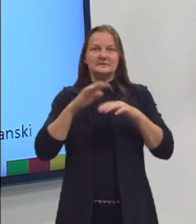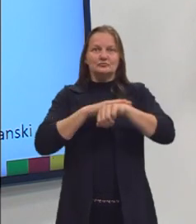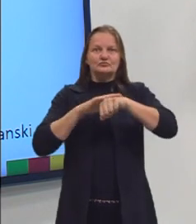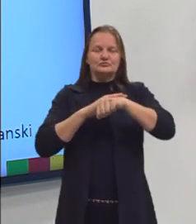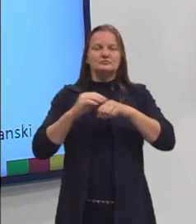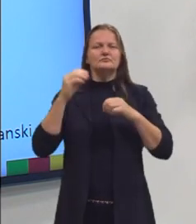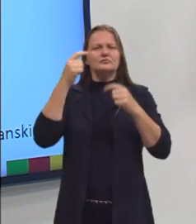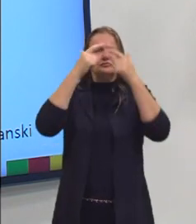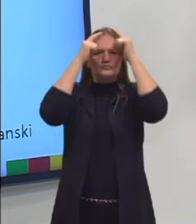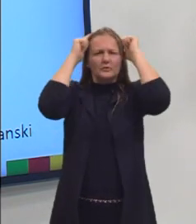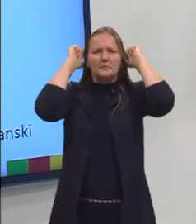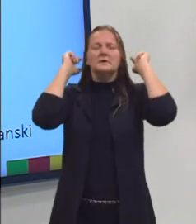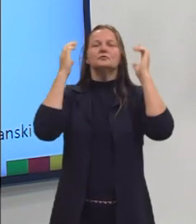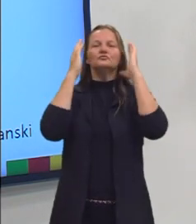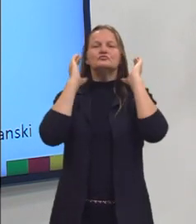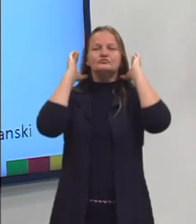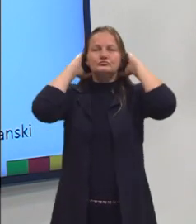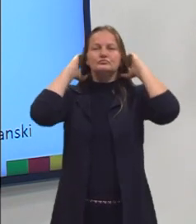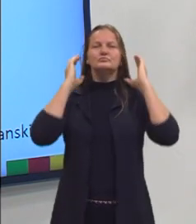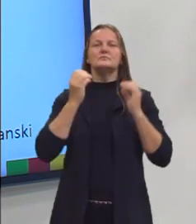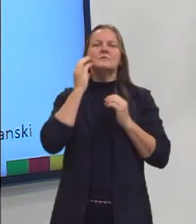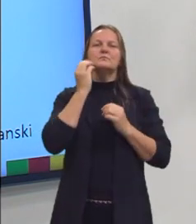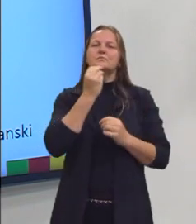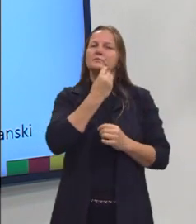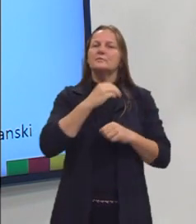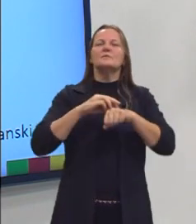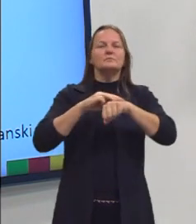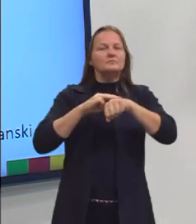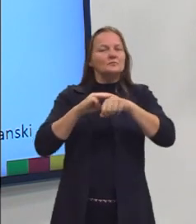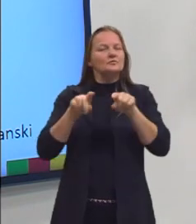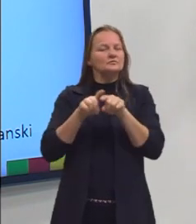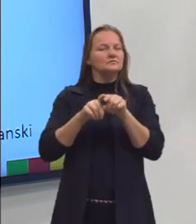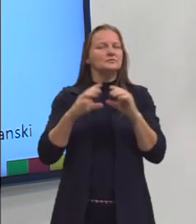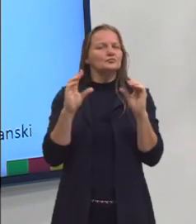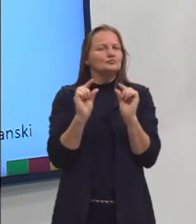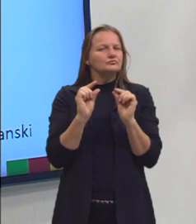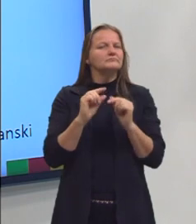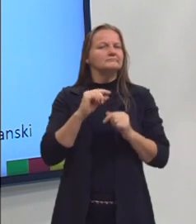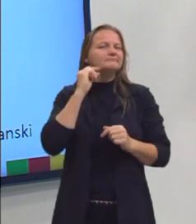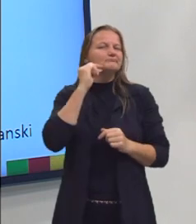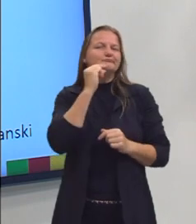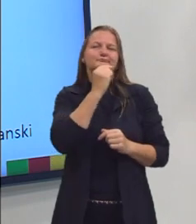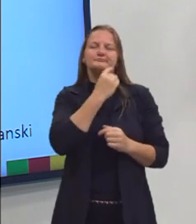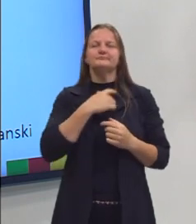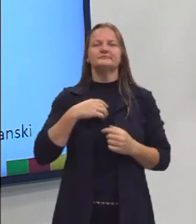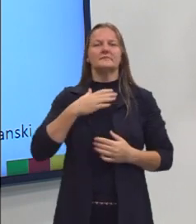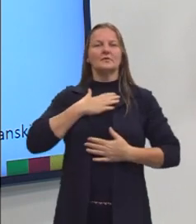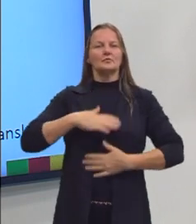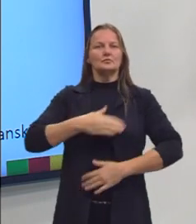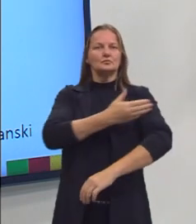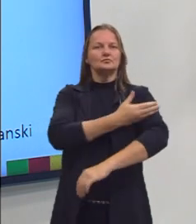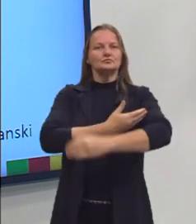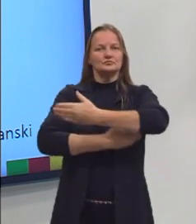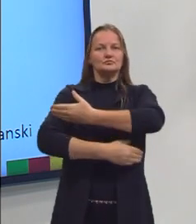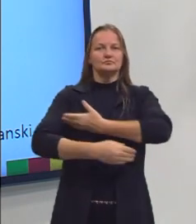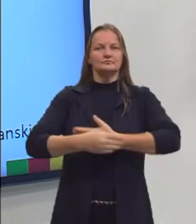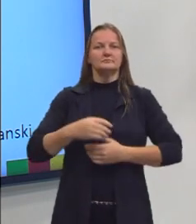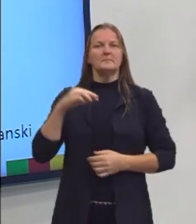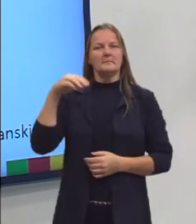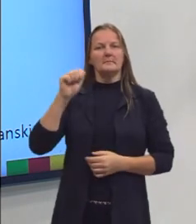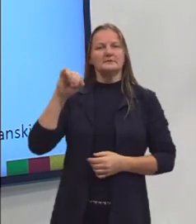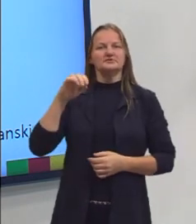tenho cabelo castanho curto, a barba castanha também curta, estou com uma camiseta magenta do projeto